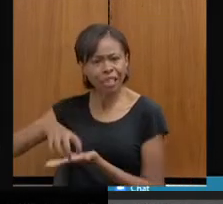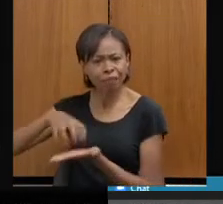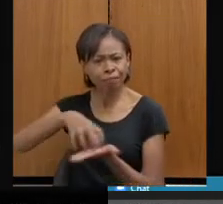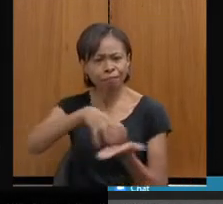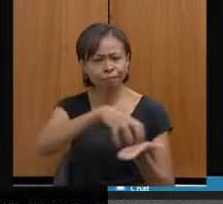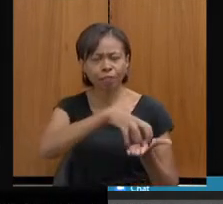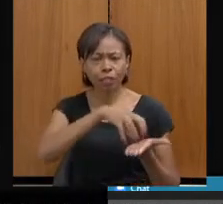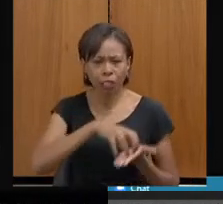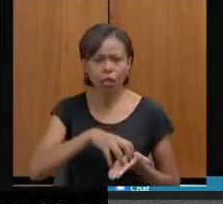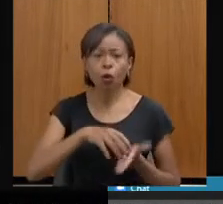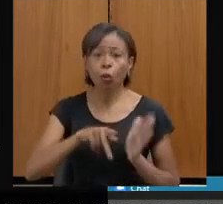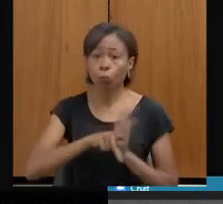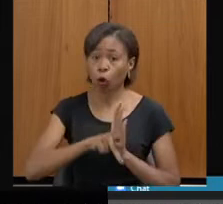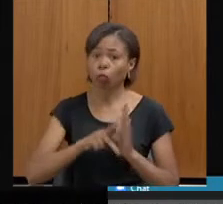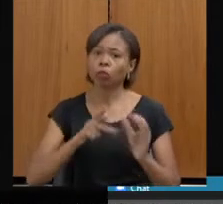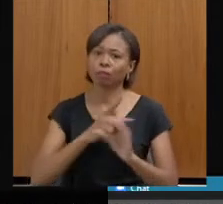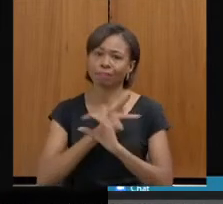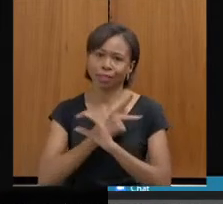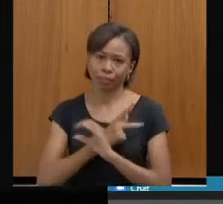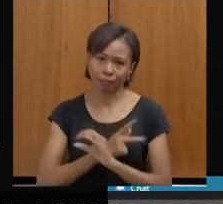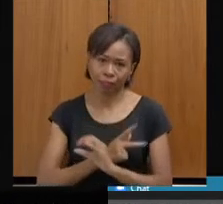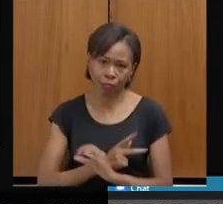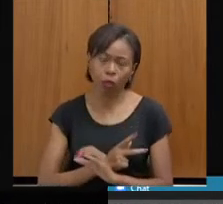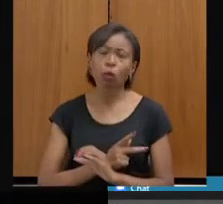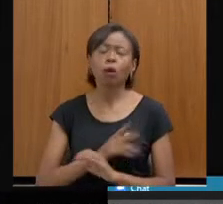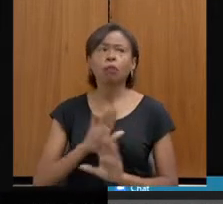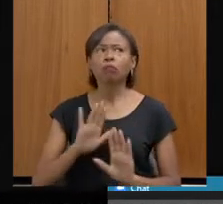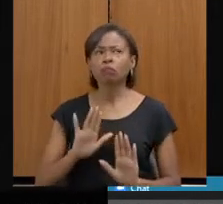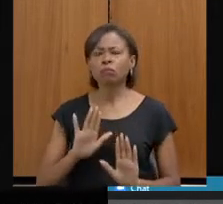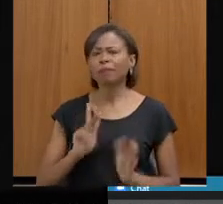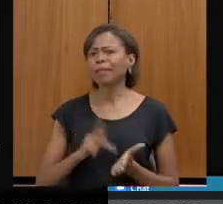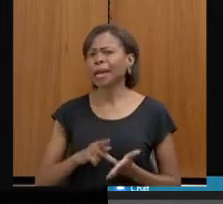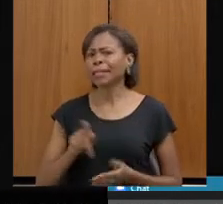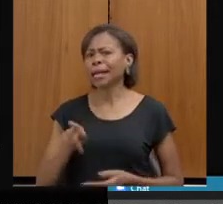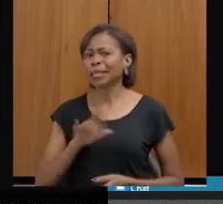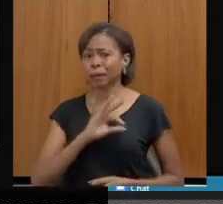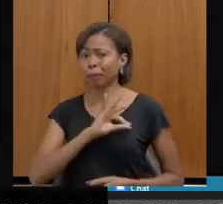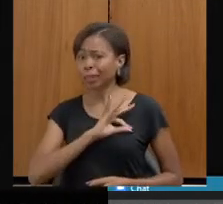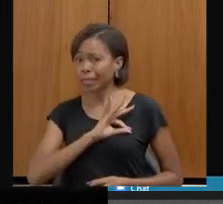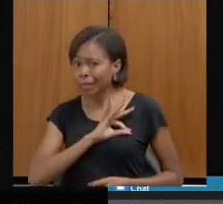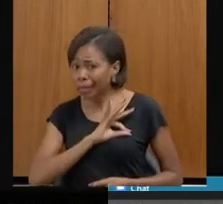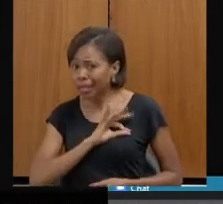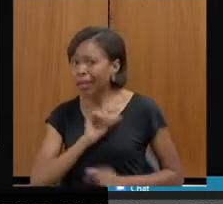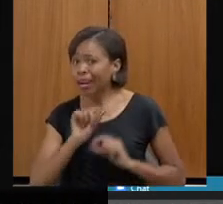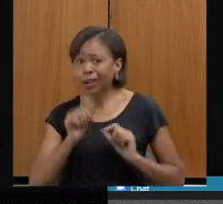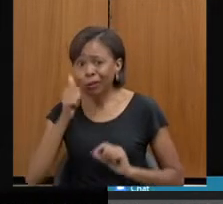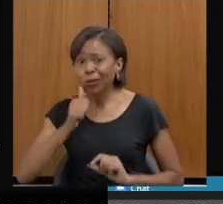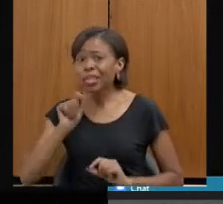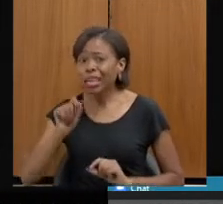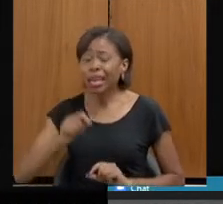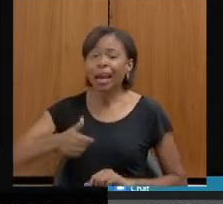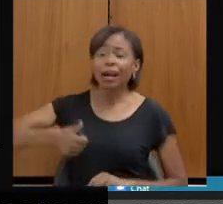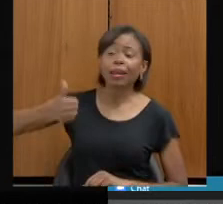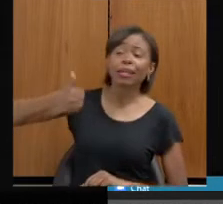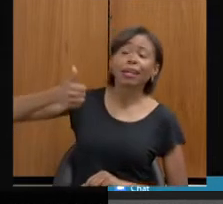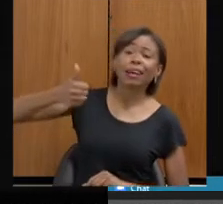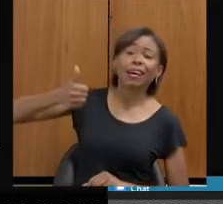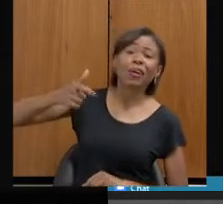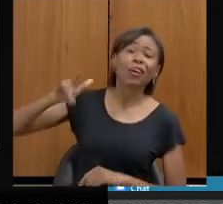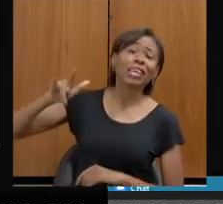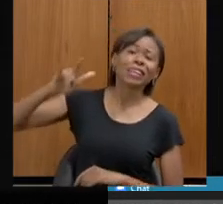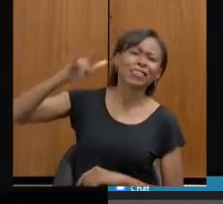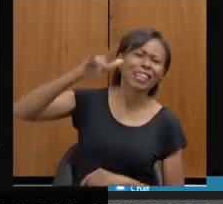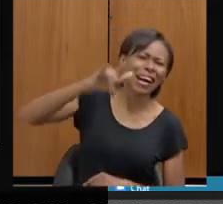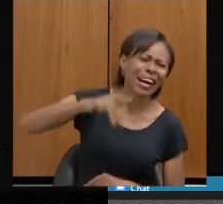da Polícia Civil, para te falar a verdade, elas pegaram carona, ia uma aeronave de alguém para